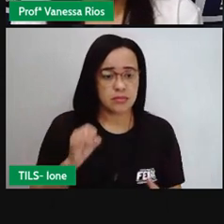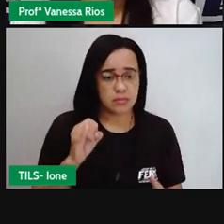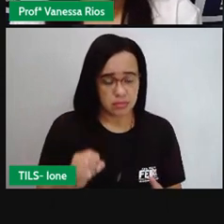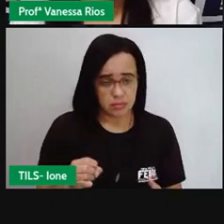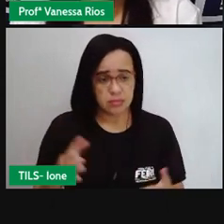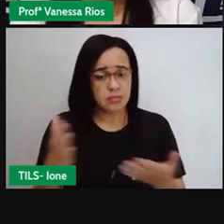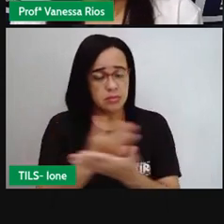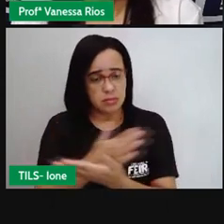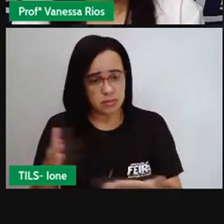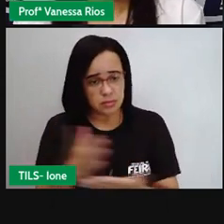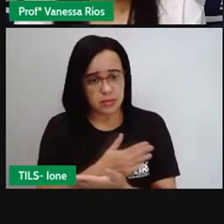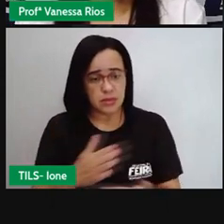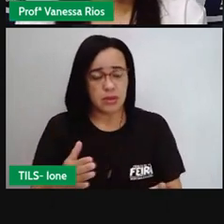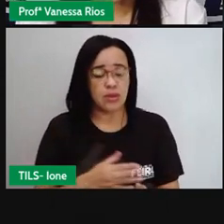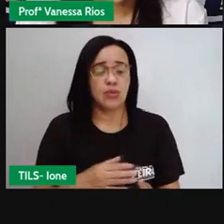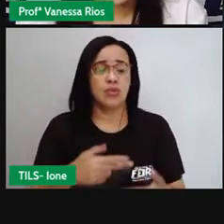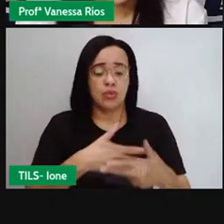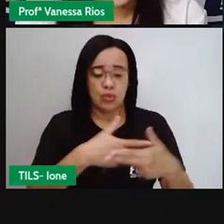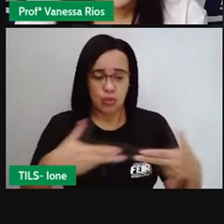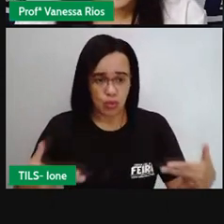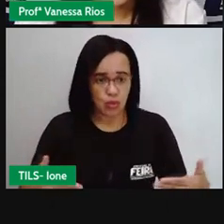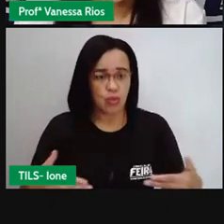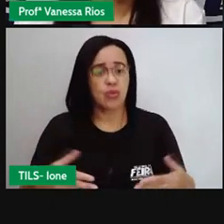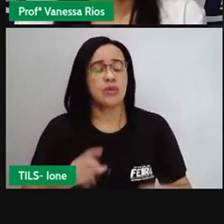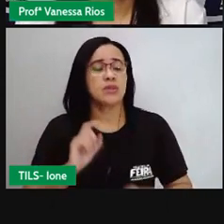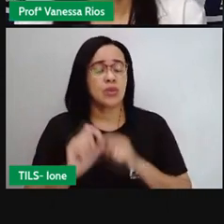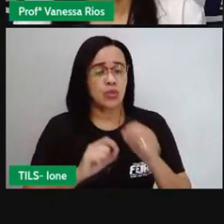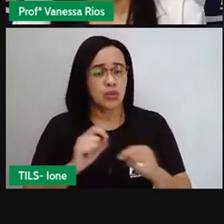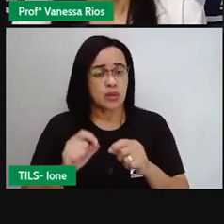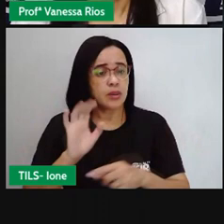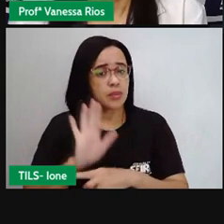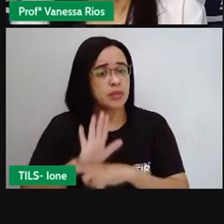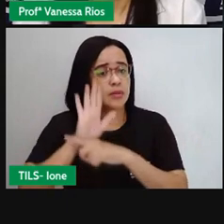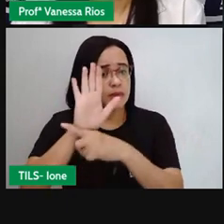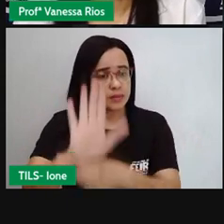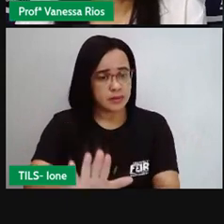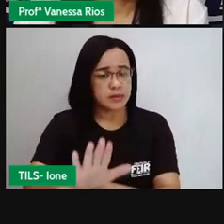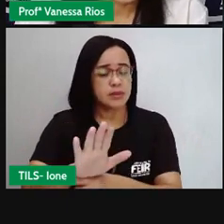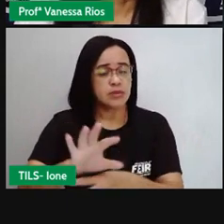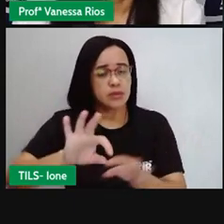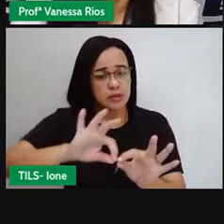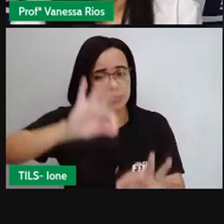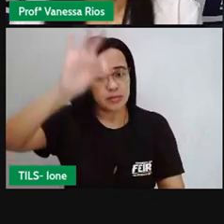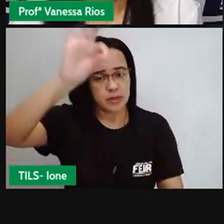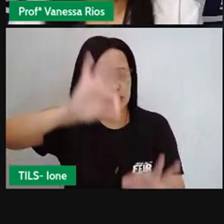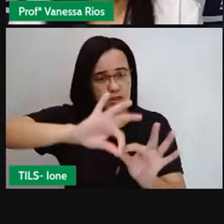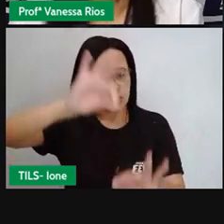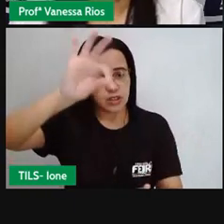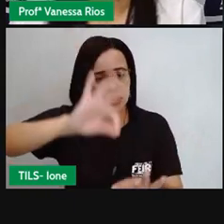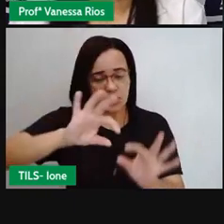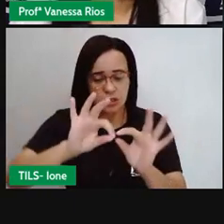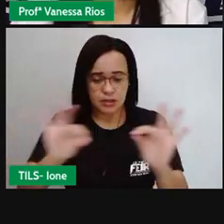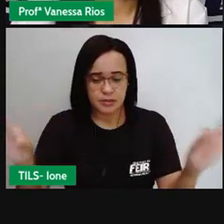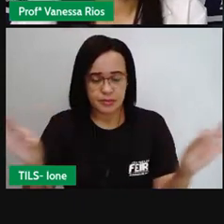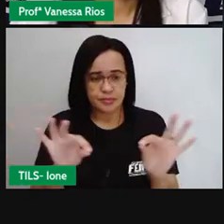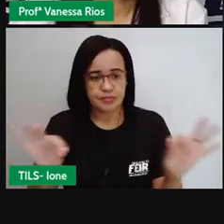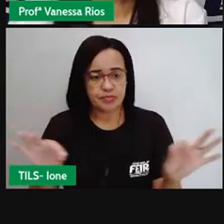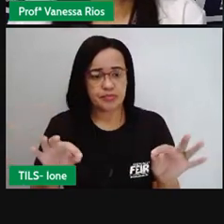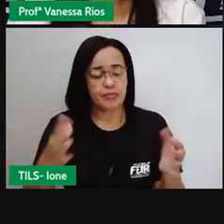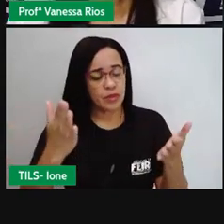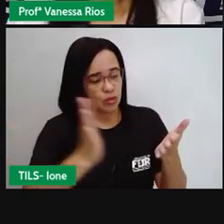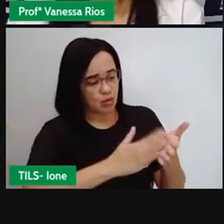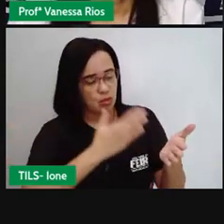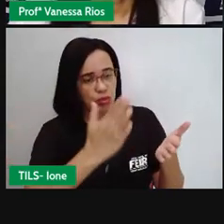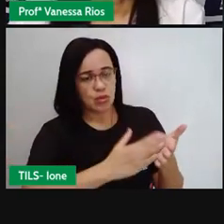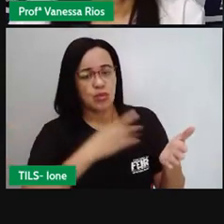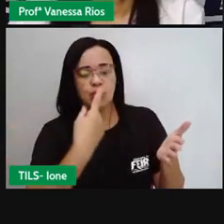observe e faça essa medida dos ângulos, né? no nosso caderno ou no livro, no material que a gente está